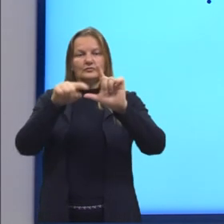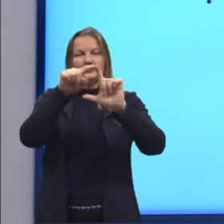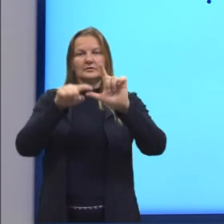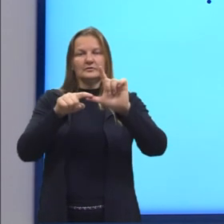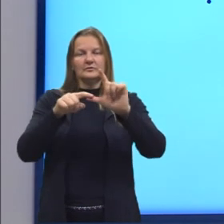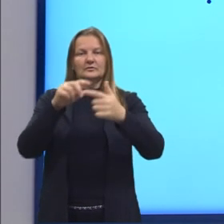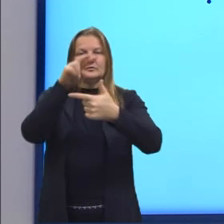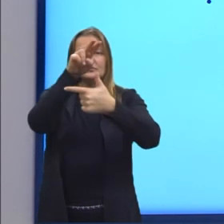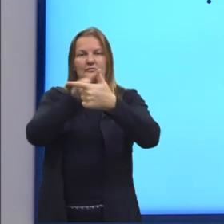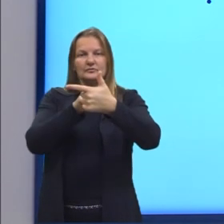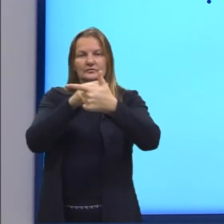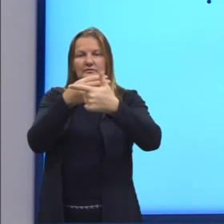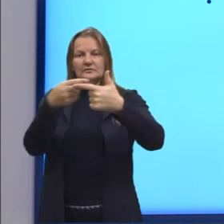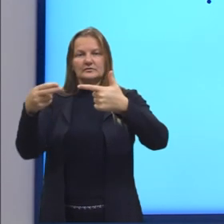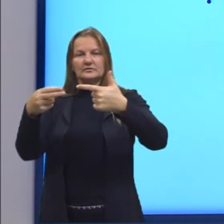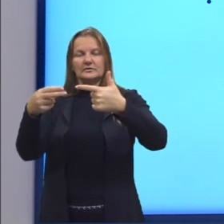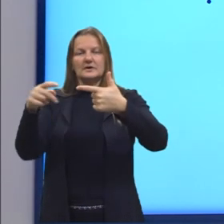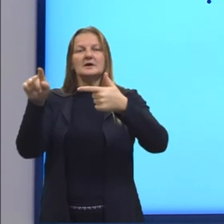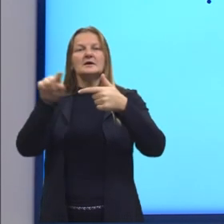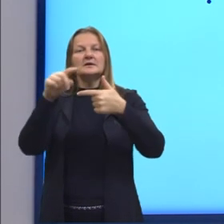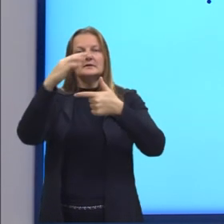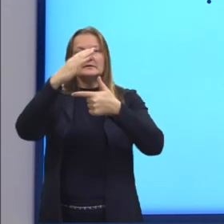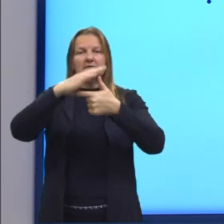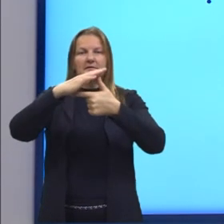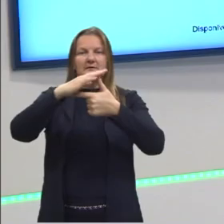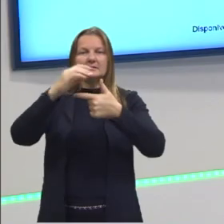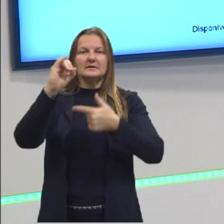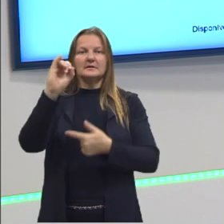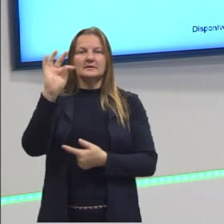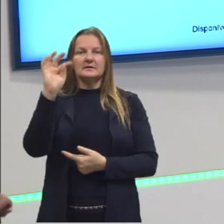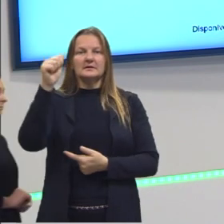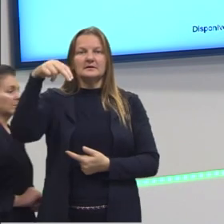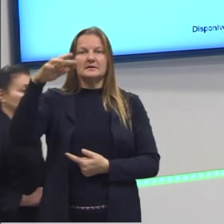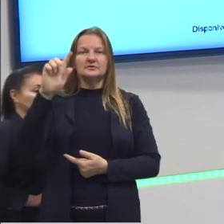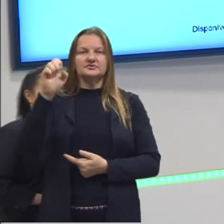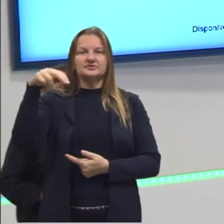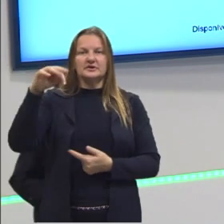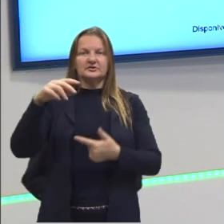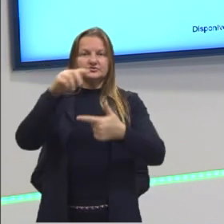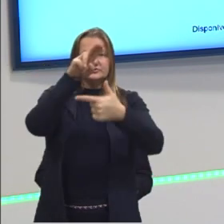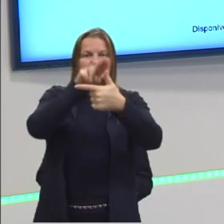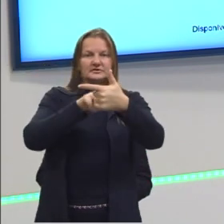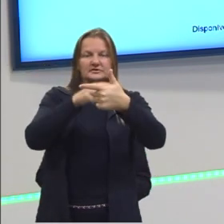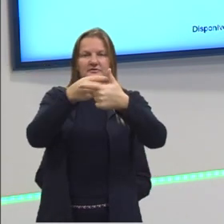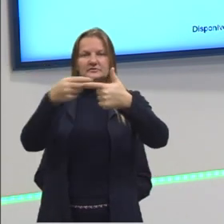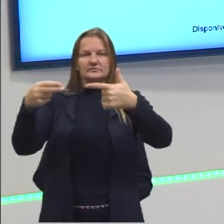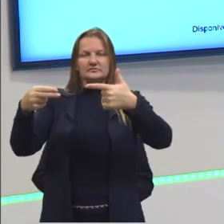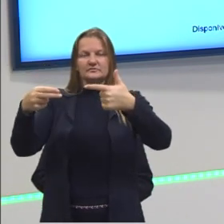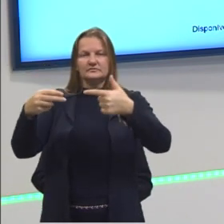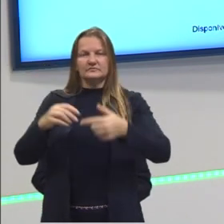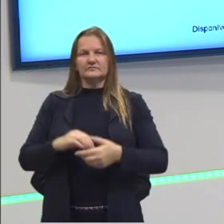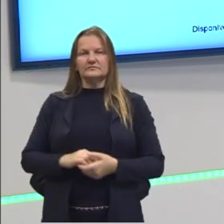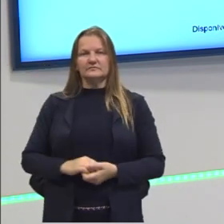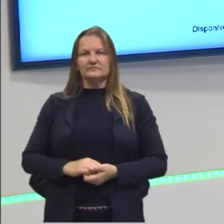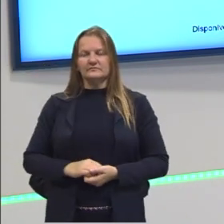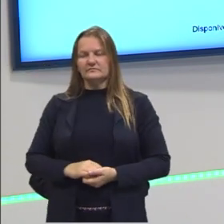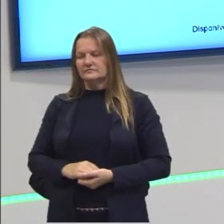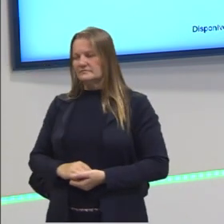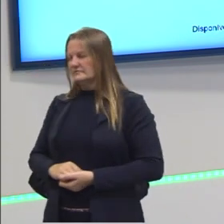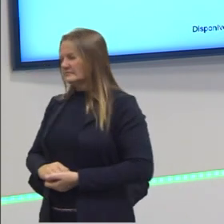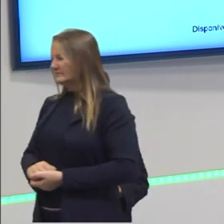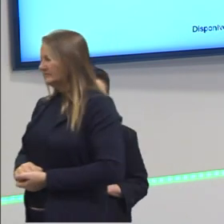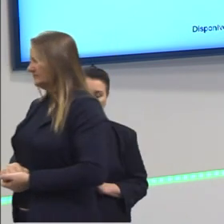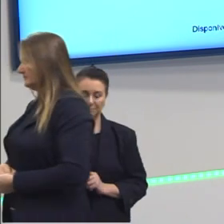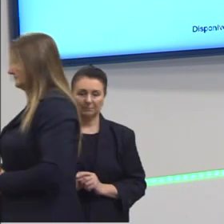seno, cosseno e tangente. Nós já ouvimos falar dessas razões trigonométricas, seno, cosseno e